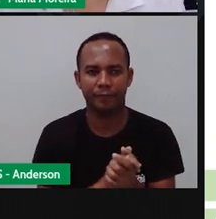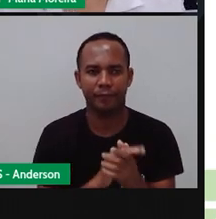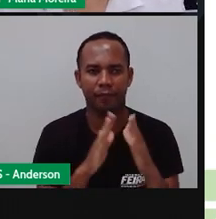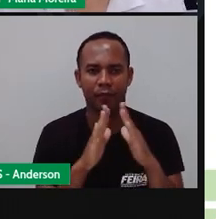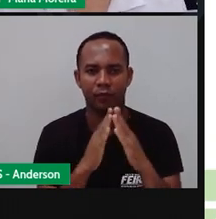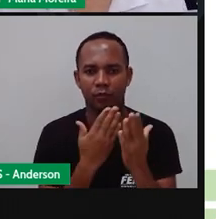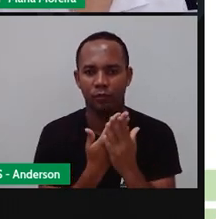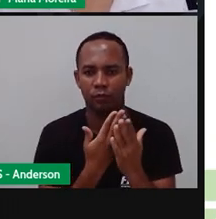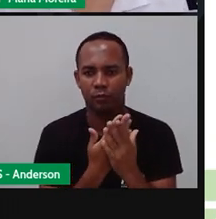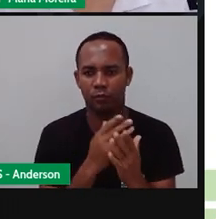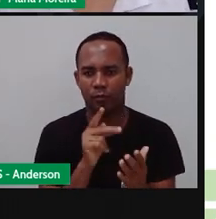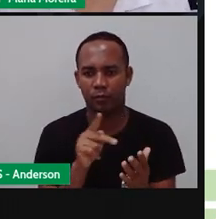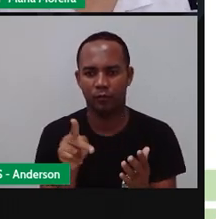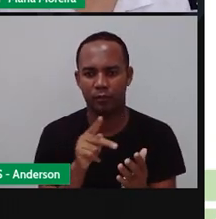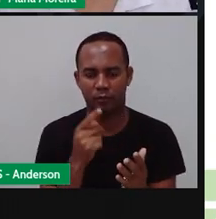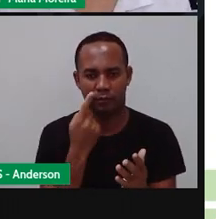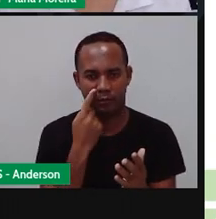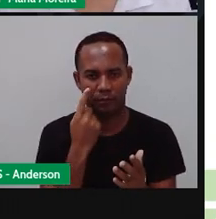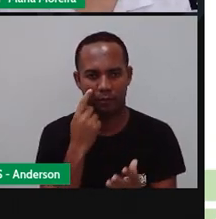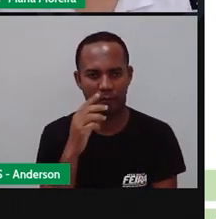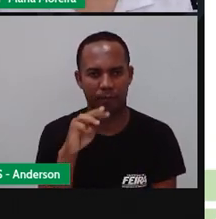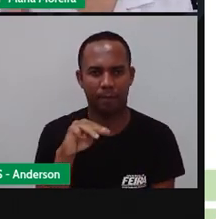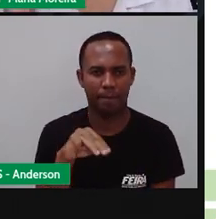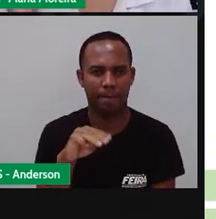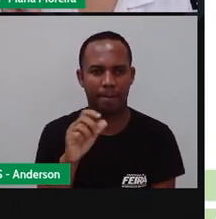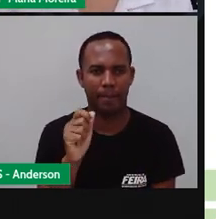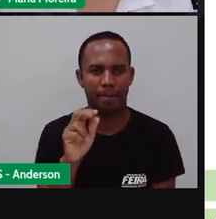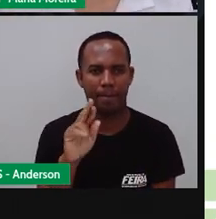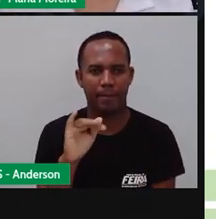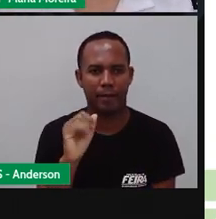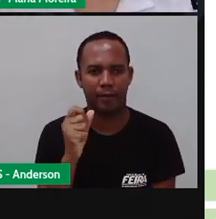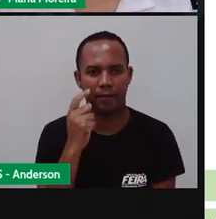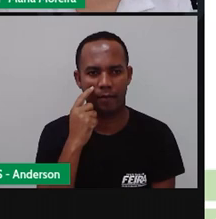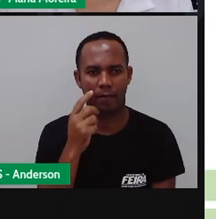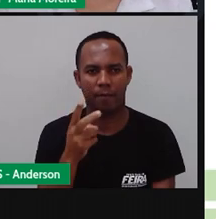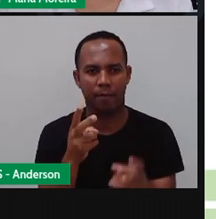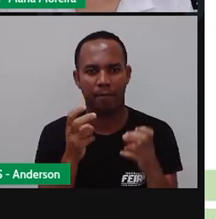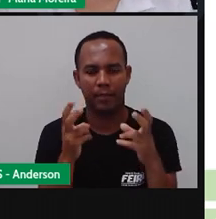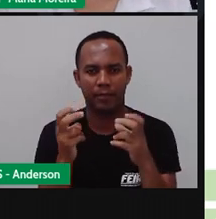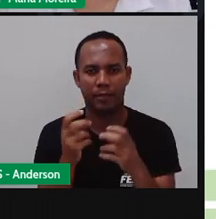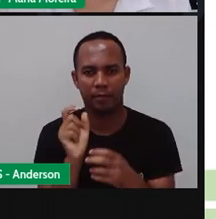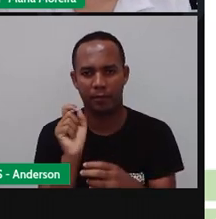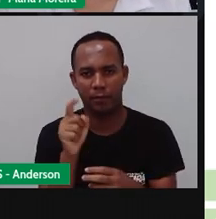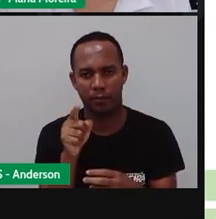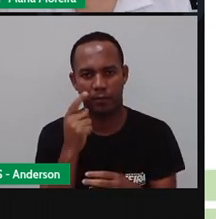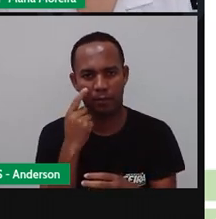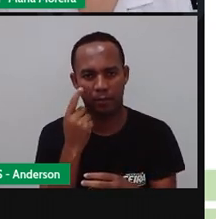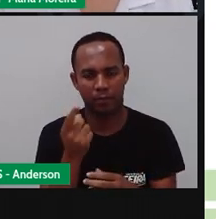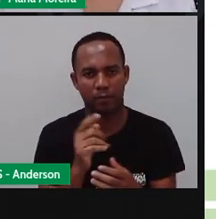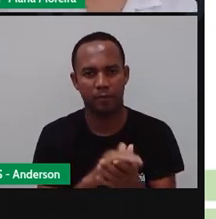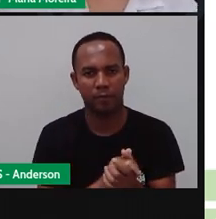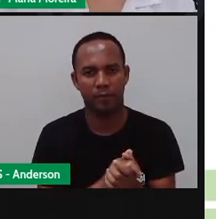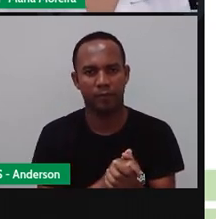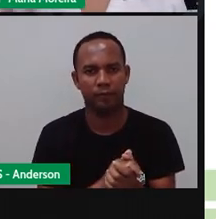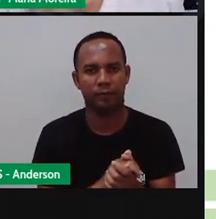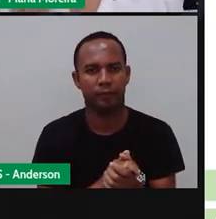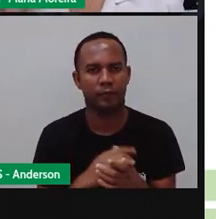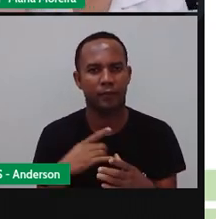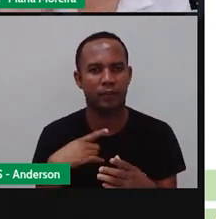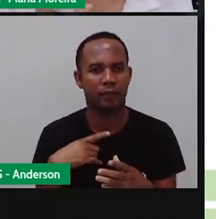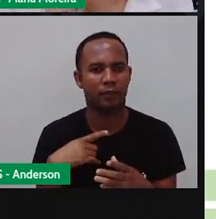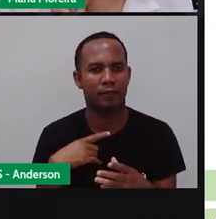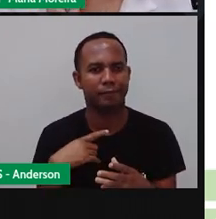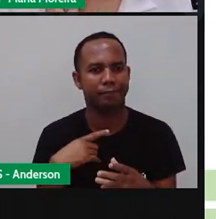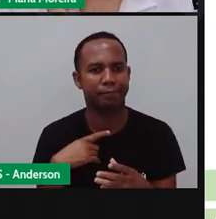de Pró Maria e Anderson. Olha só para esta imagem que está aí, né? Tem alguma